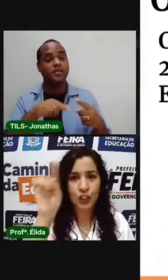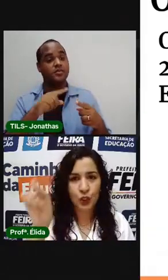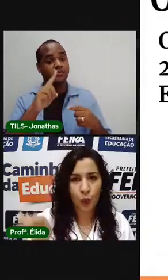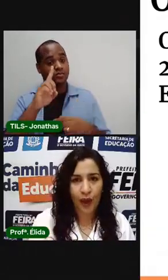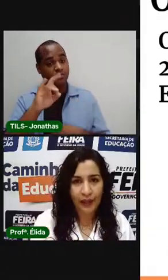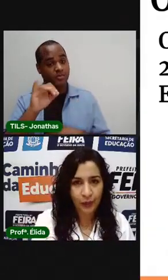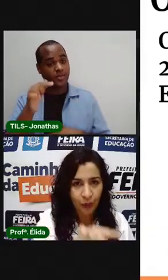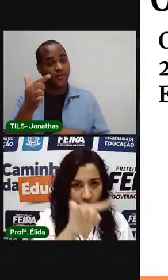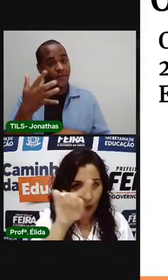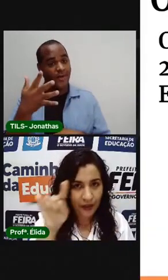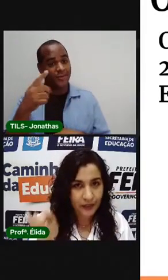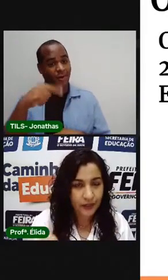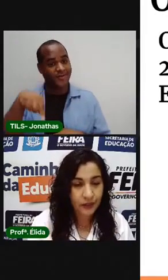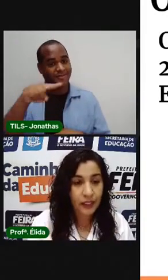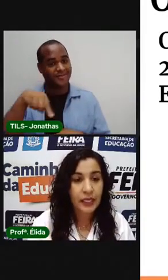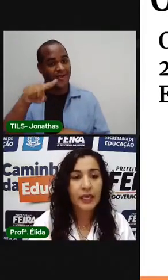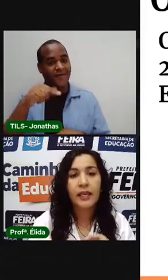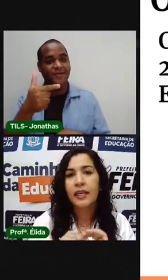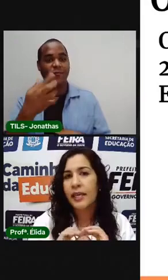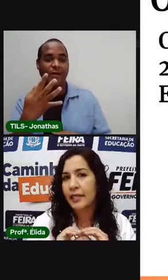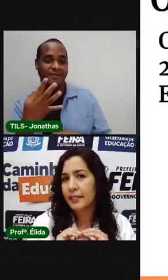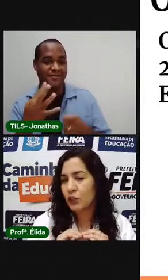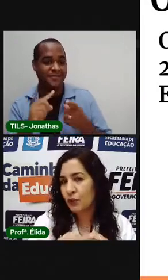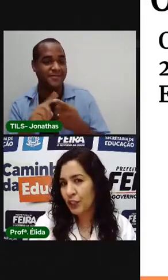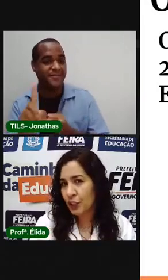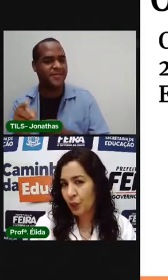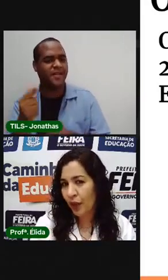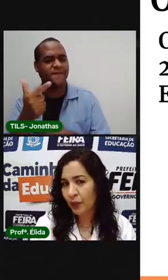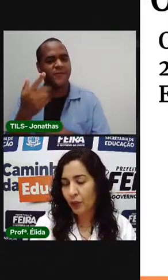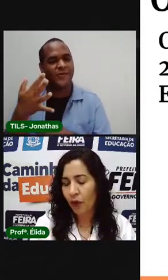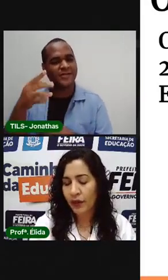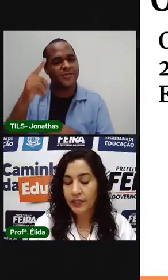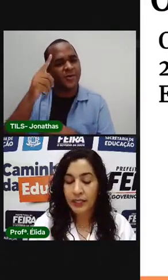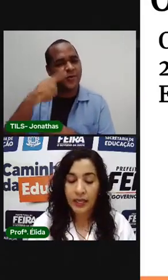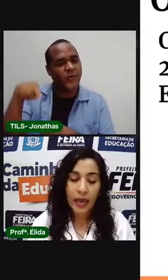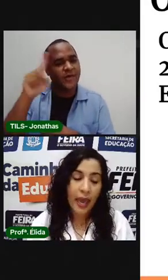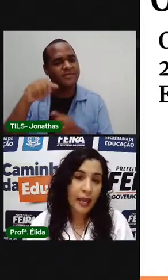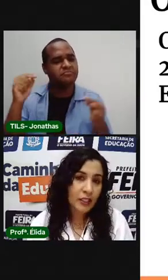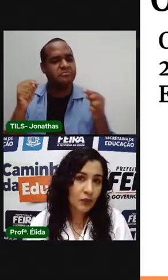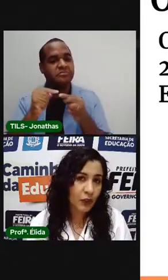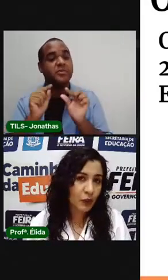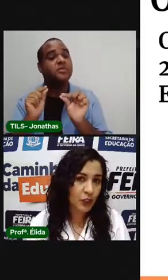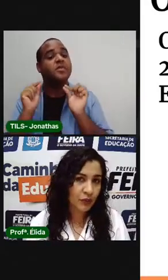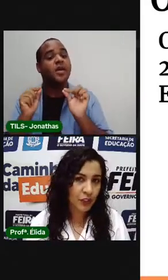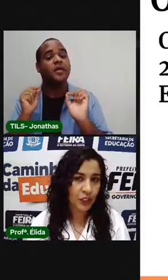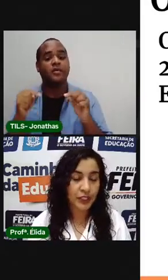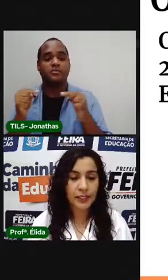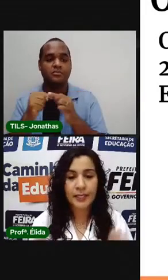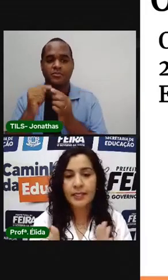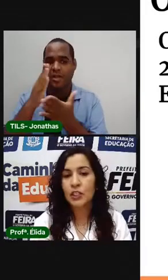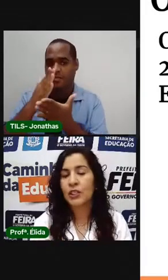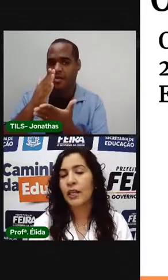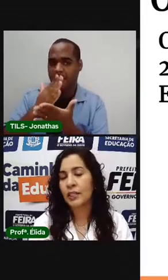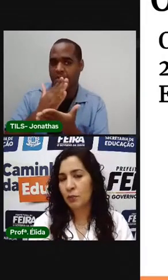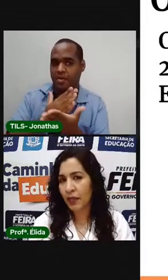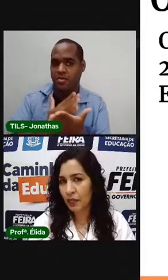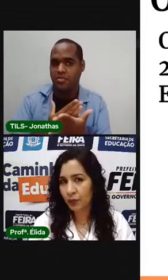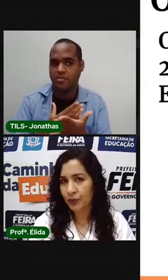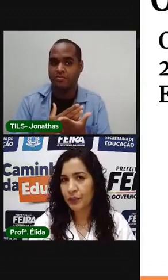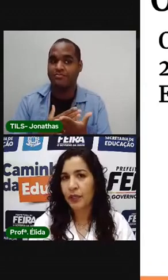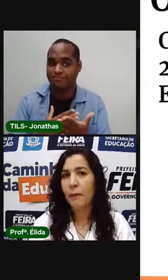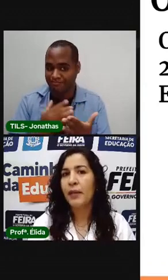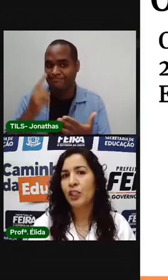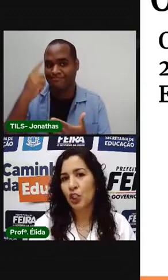24 horas. E essas 24 horas, elas foram divididas nesses três